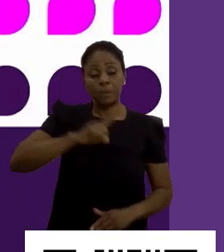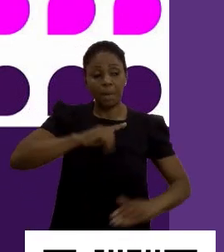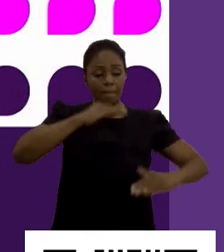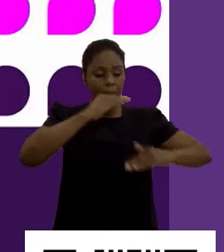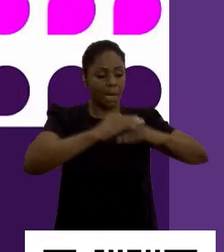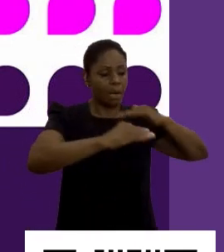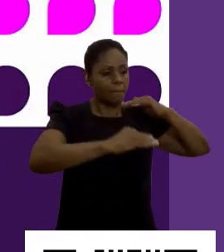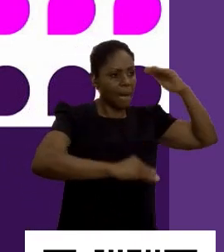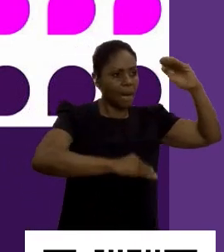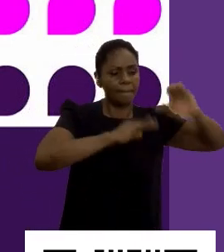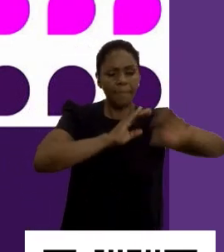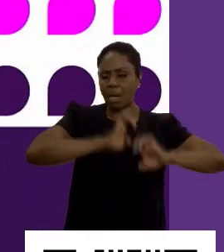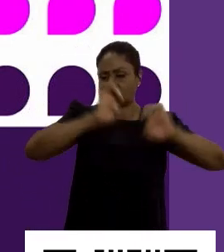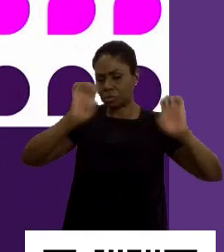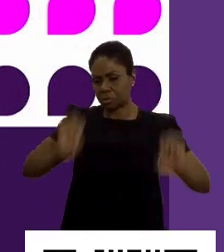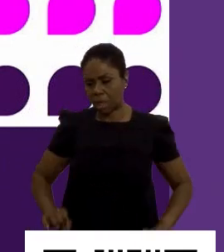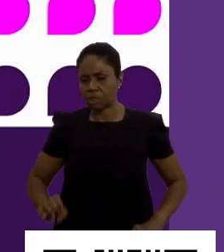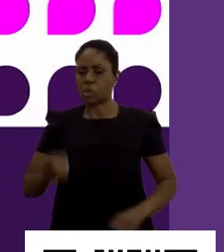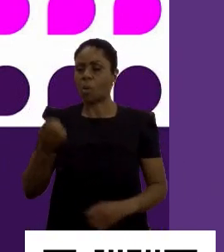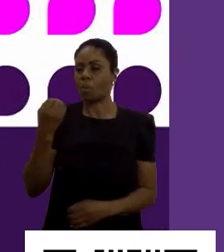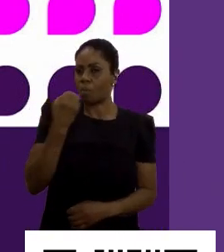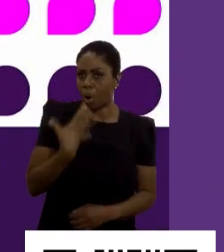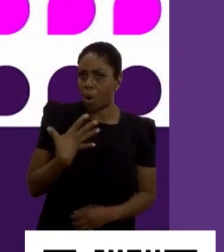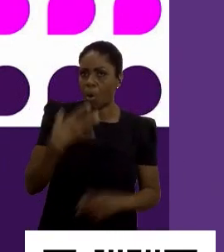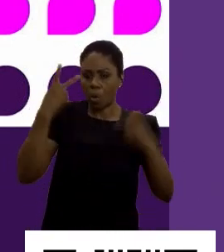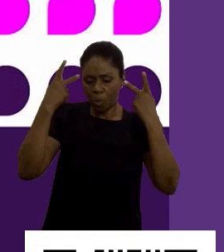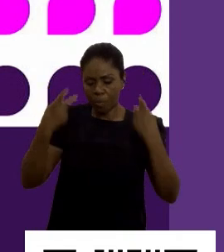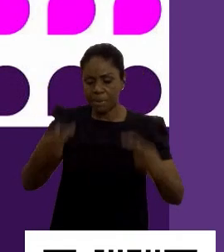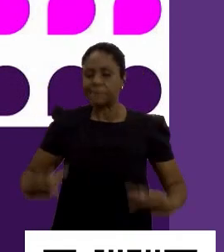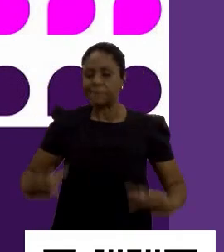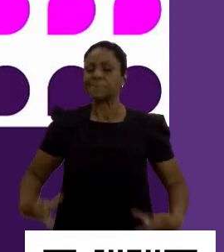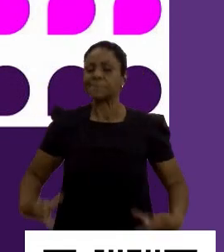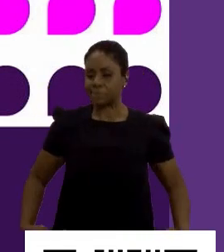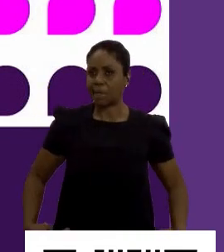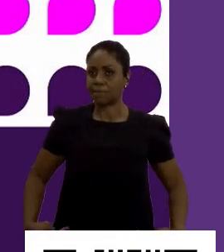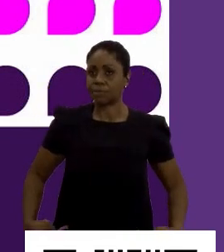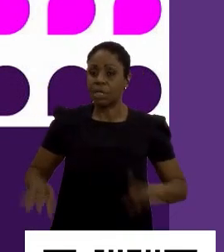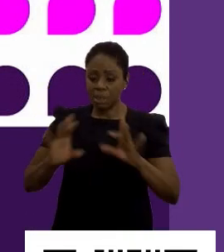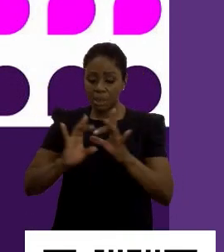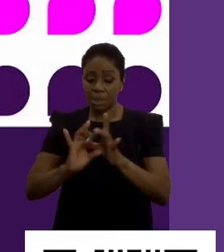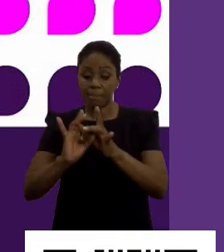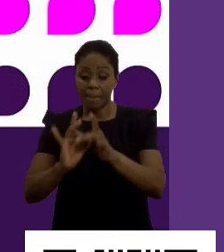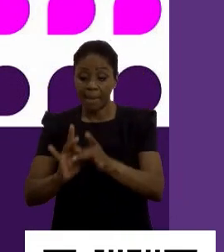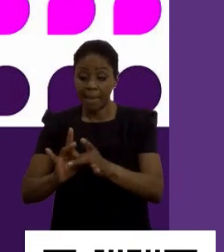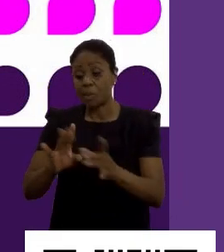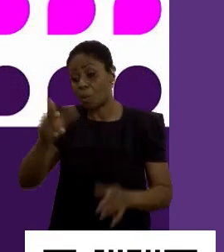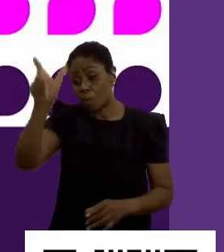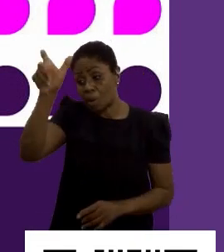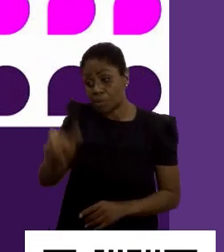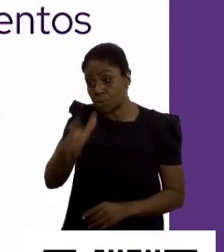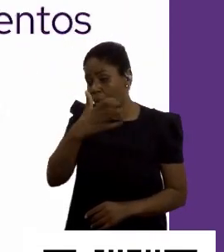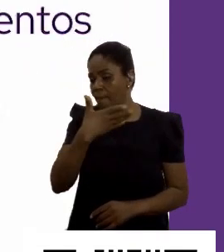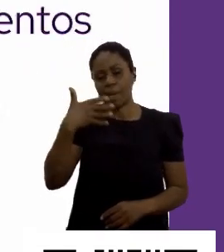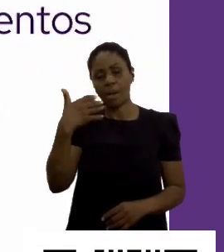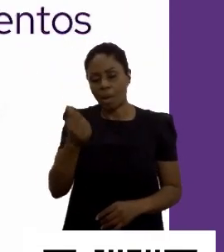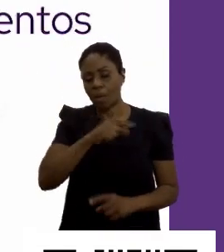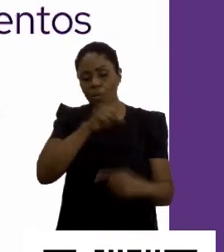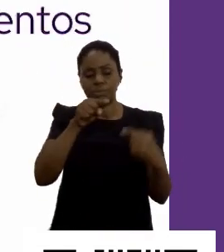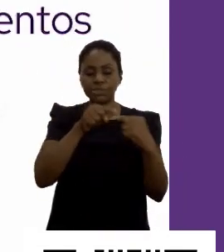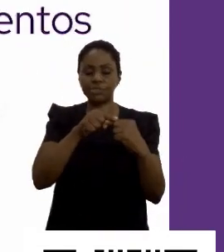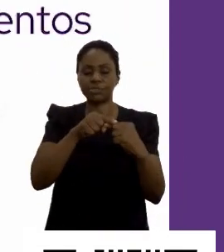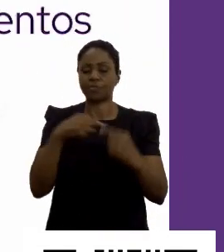mais estruturados, mais automatizados, mais humanizados, né? Que permitam trazer a pessoa melhor é muito do nosso objetivo.